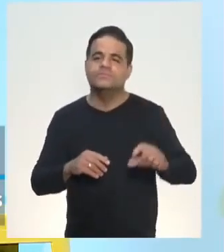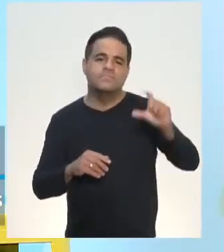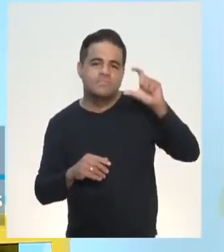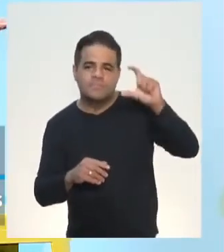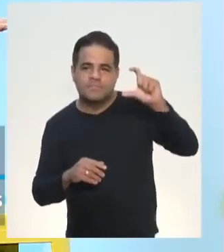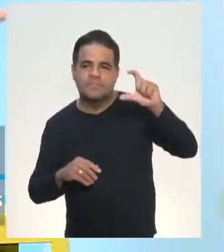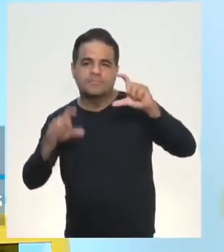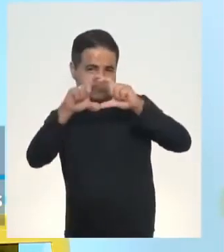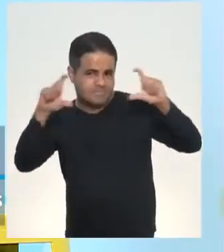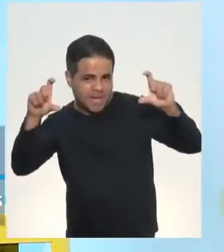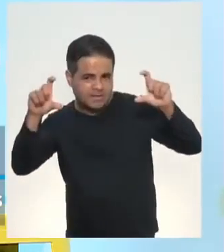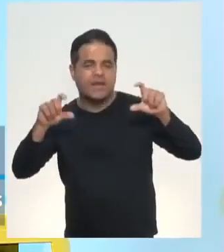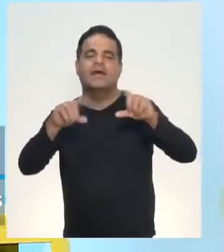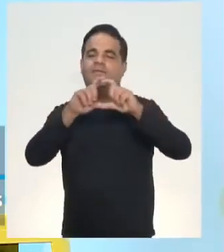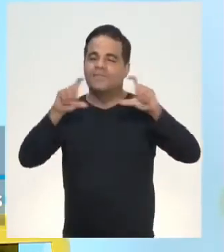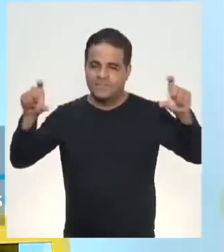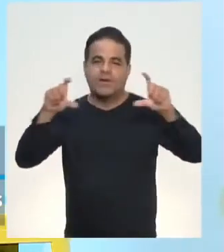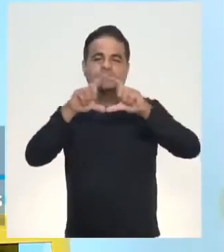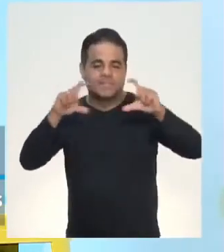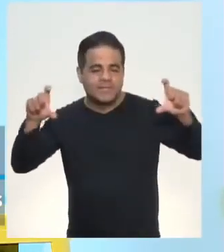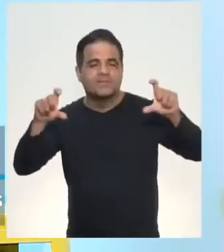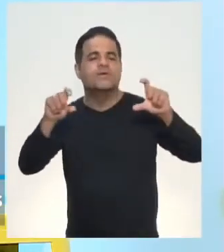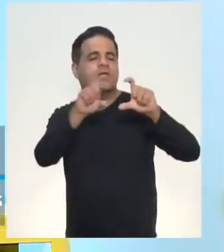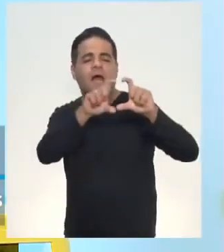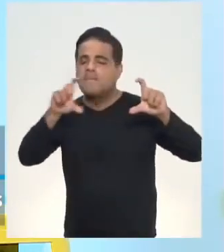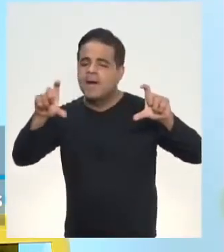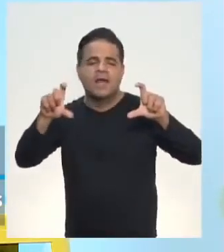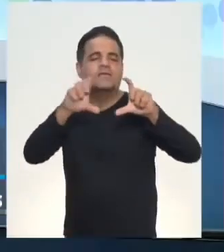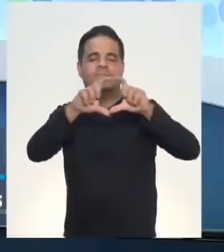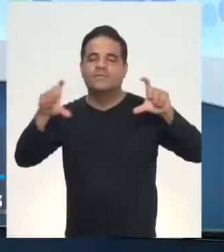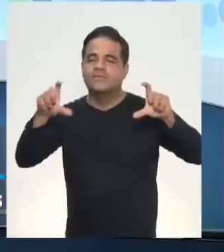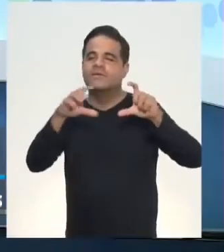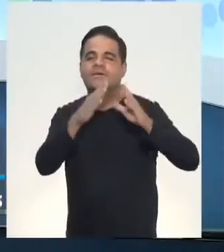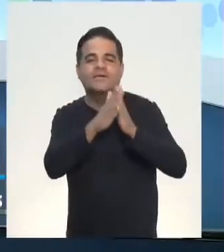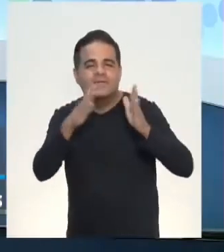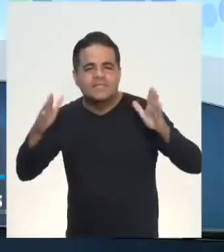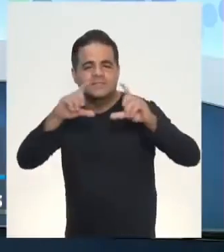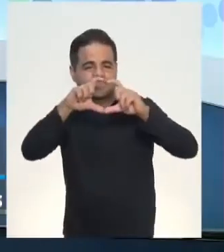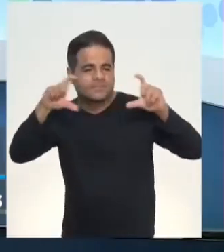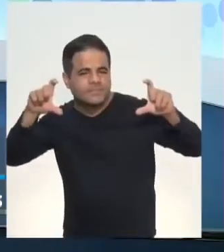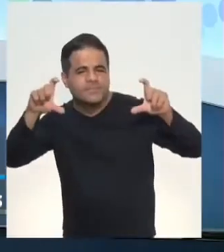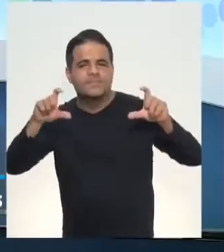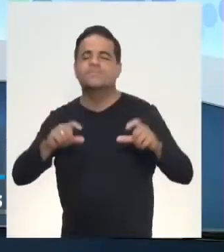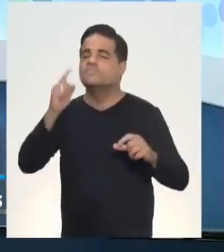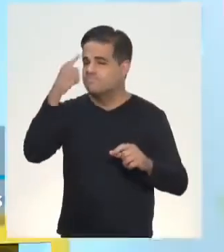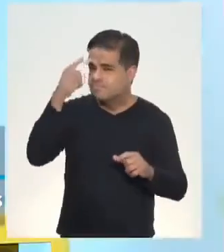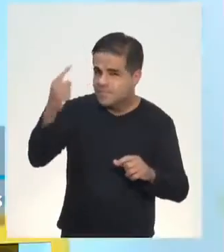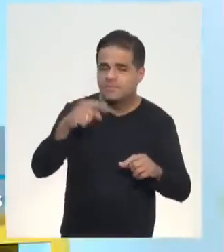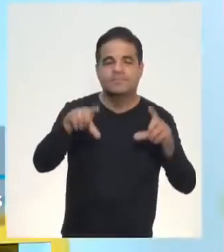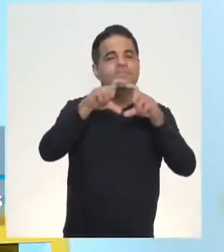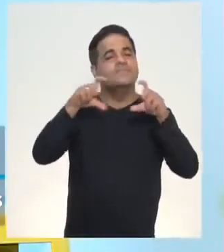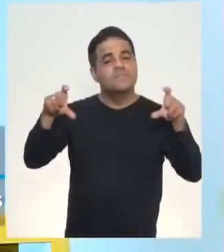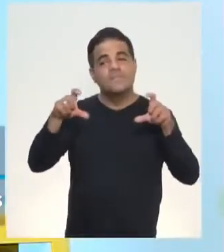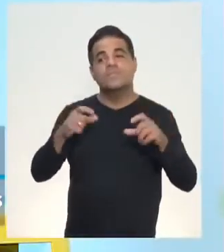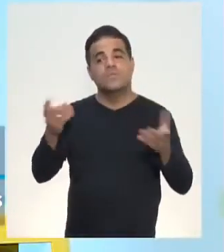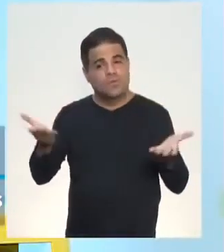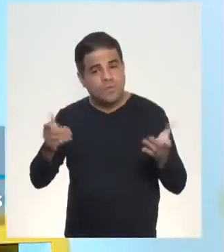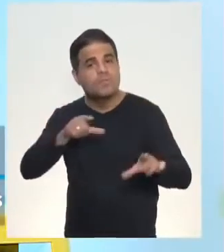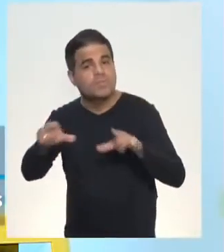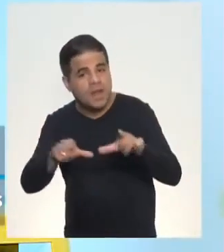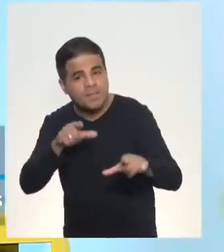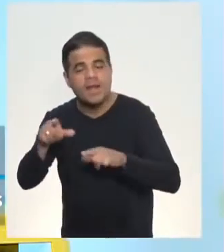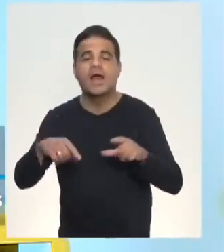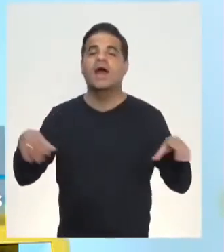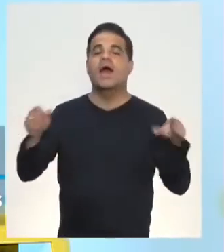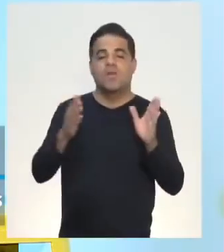final. Eu tenho um período, não é, professor Mauro? Exatamente. Então, nós vamos trabalhar hoje